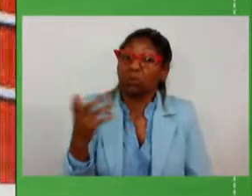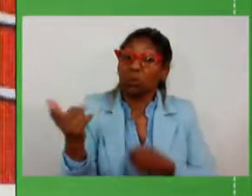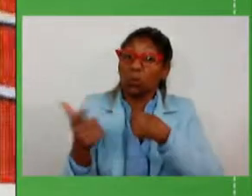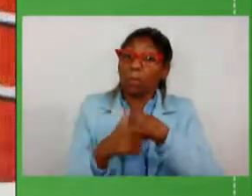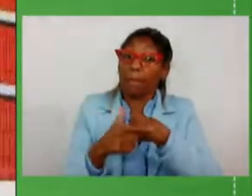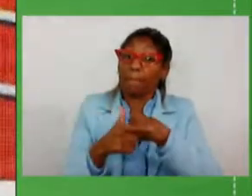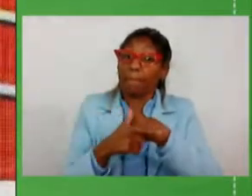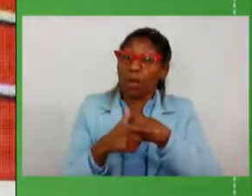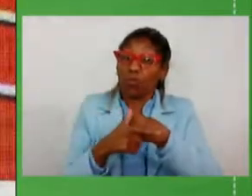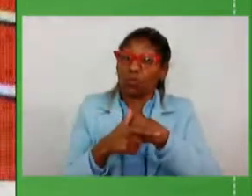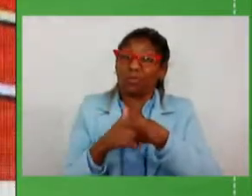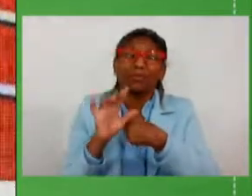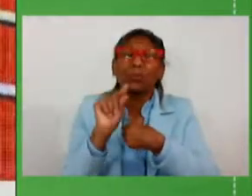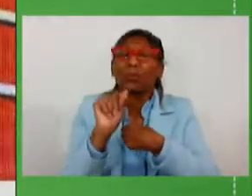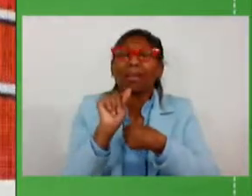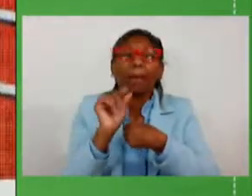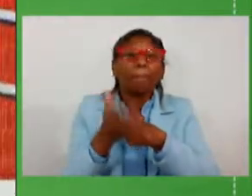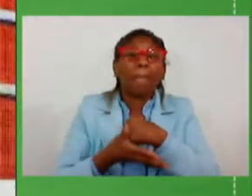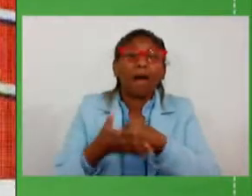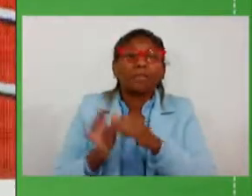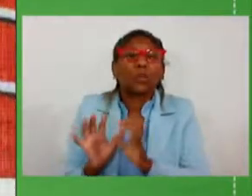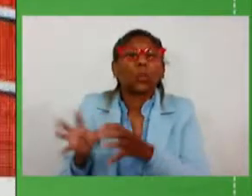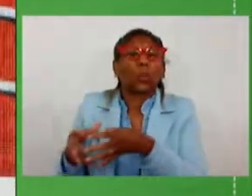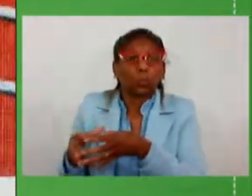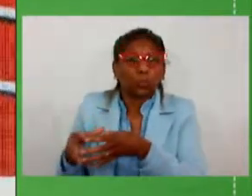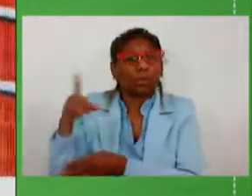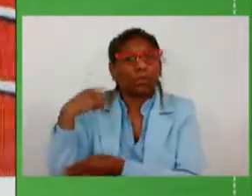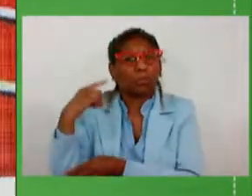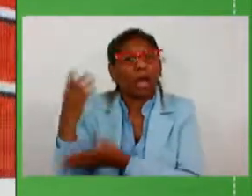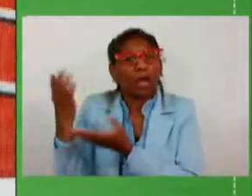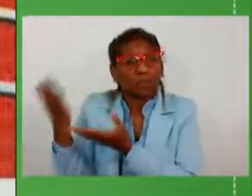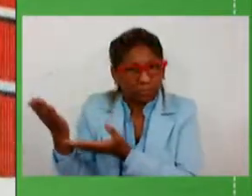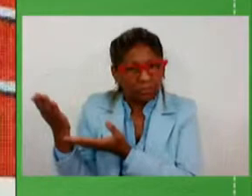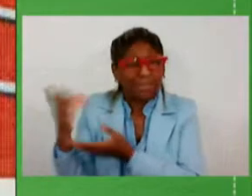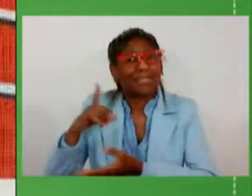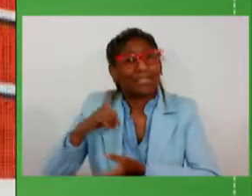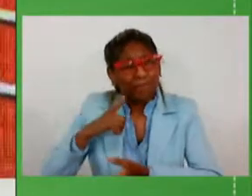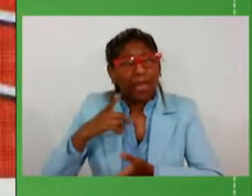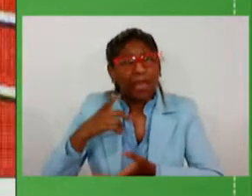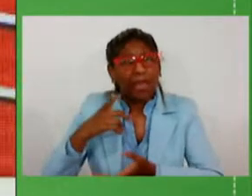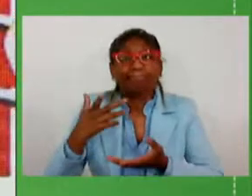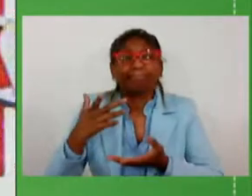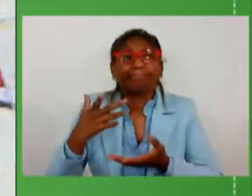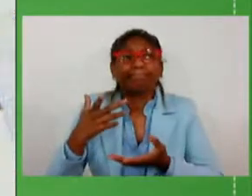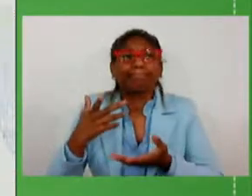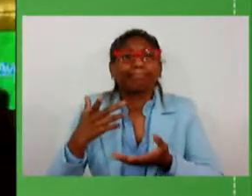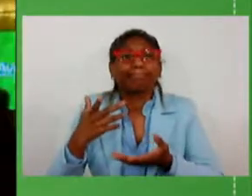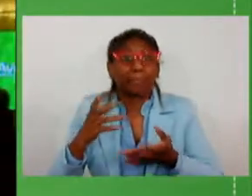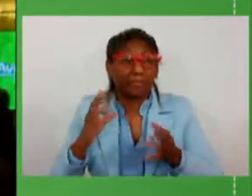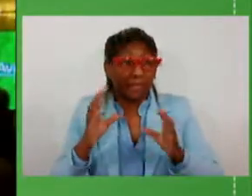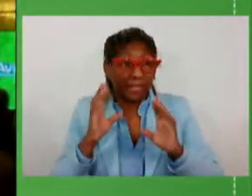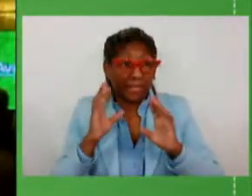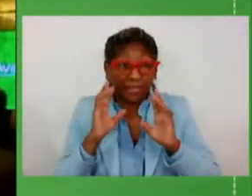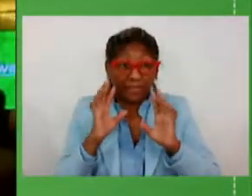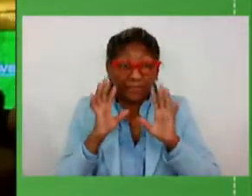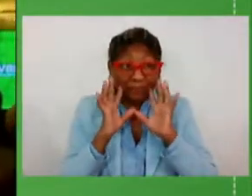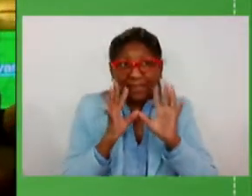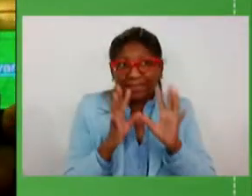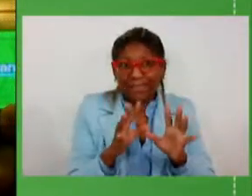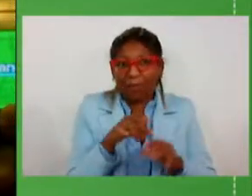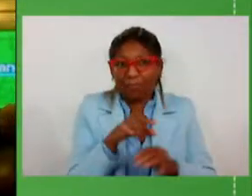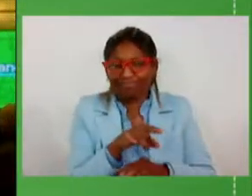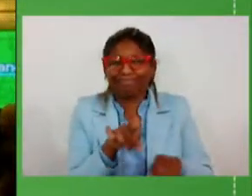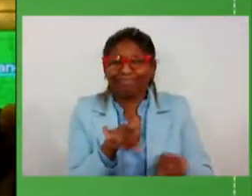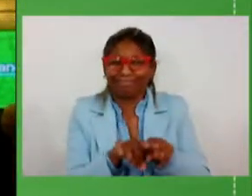o papel dos deputados que tiveram que ouvir não apenas nas galerias Costela mas muitas